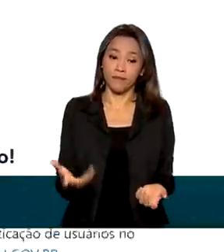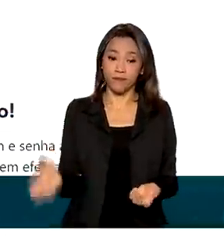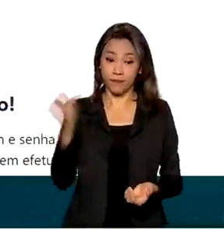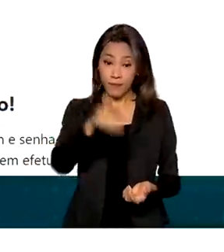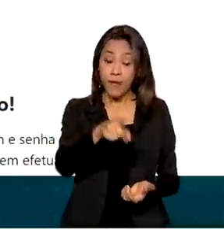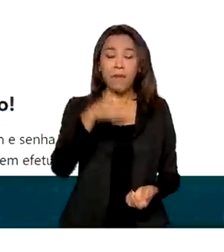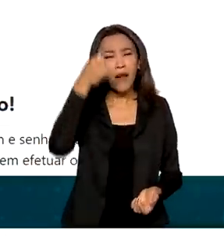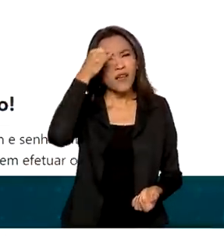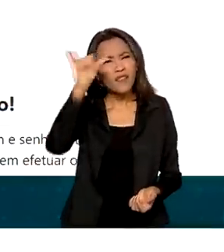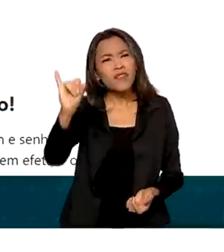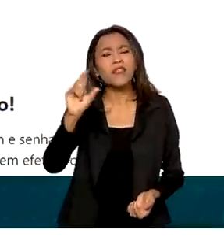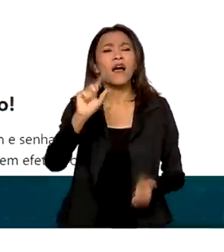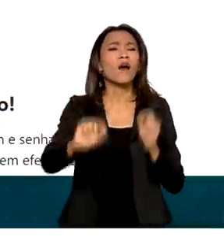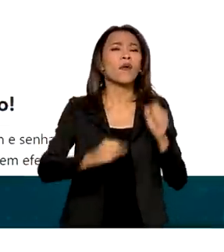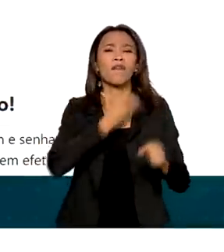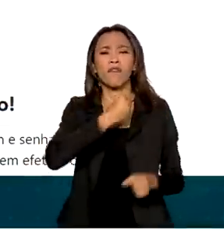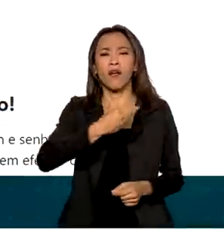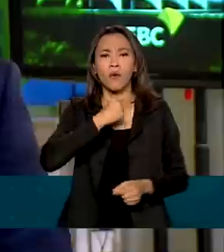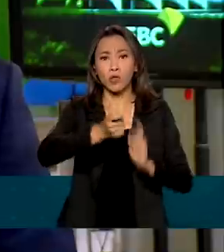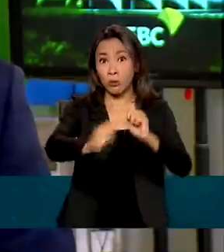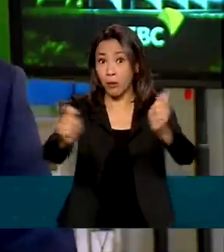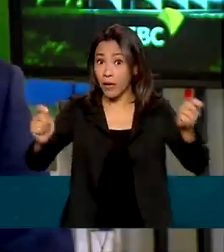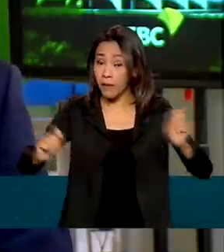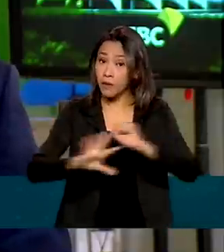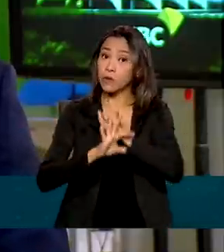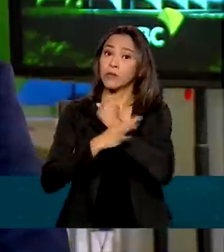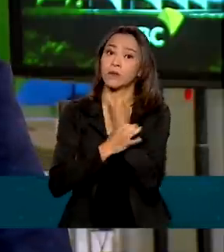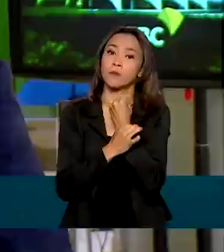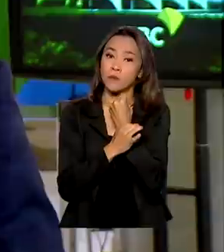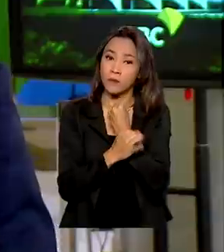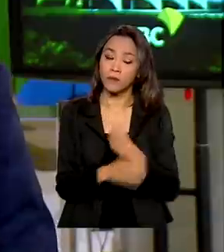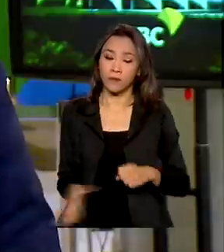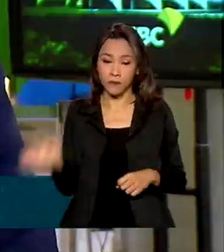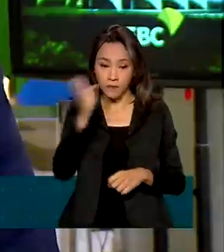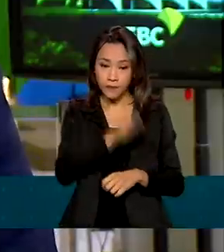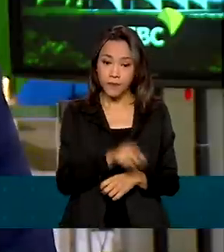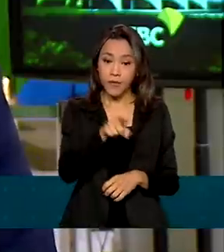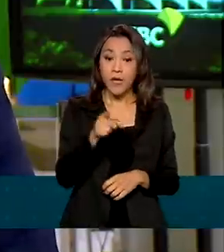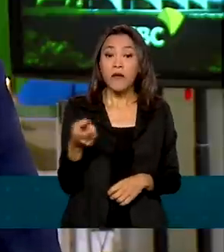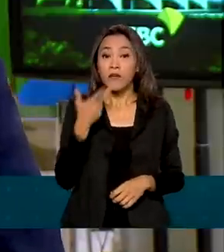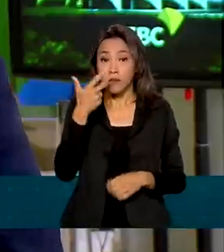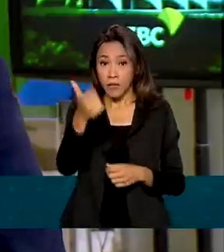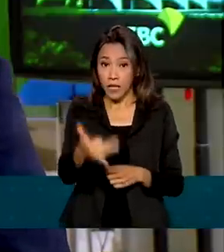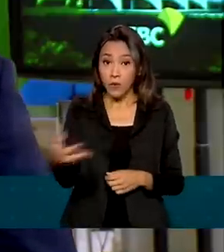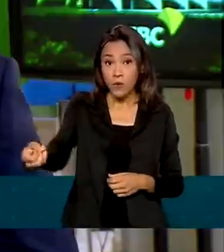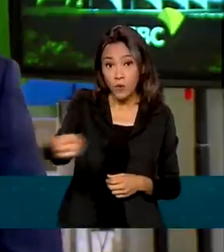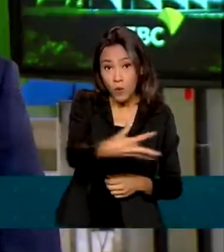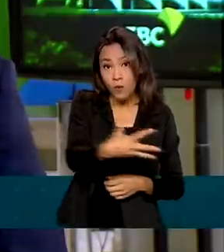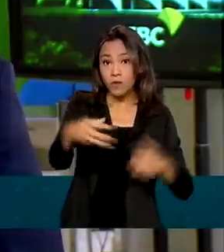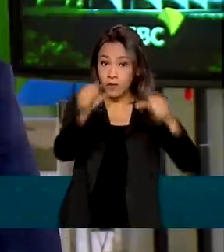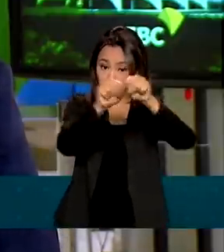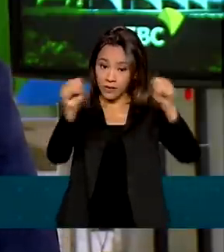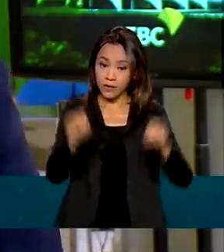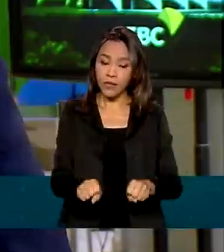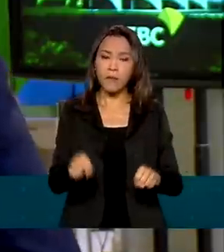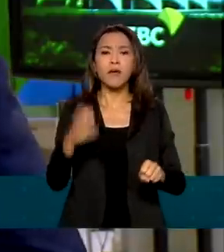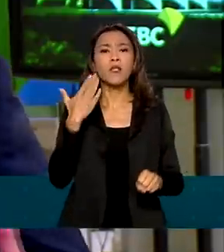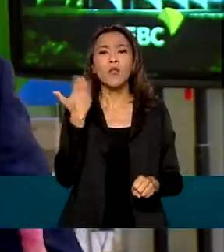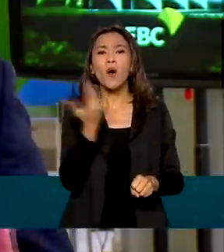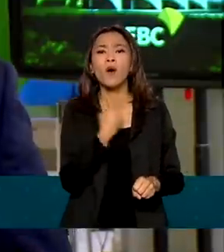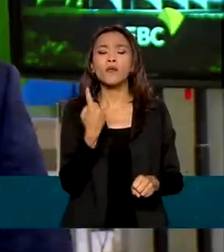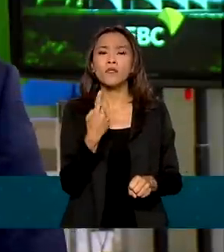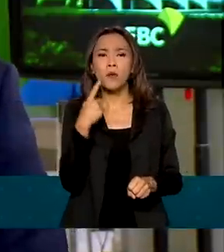fraudes no pagamento do seguro defeso. Com o recadastro, com esse novo sistema, nós estamos cruzando os dados